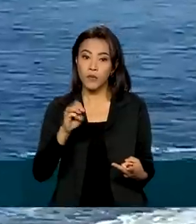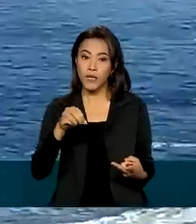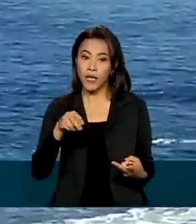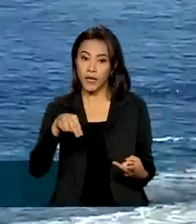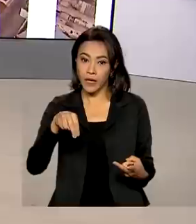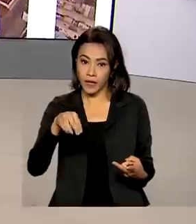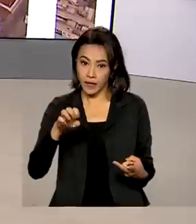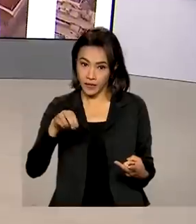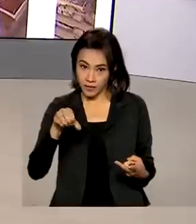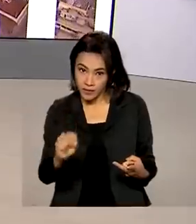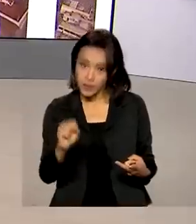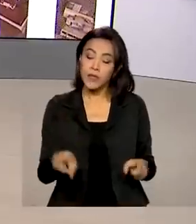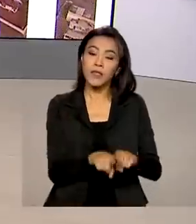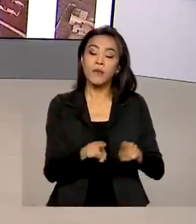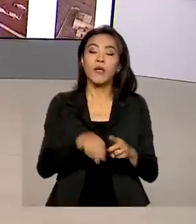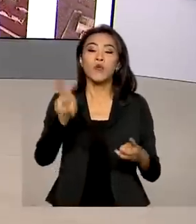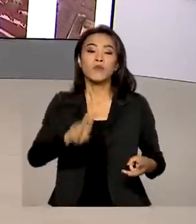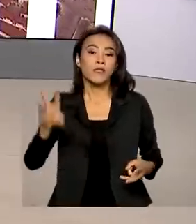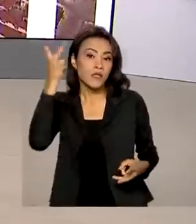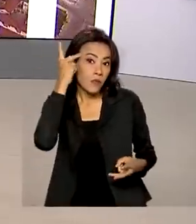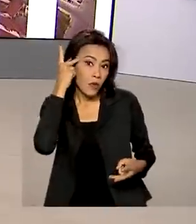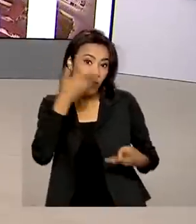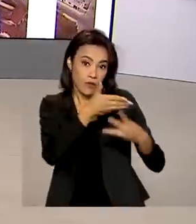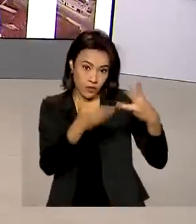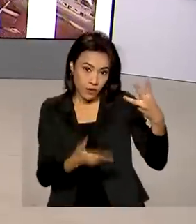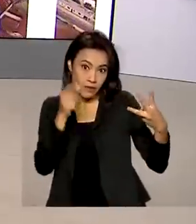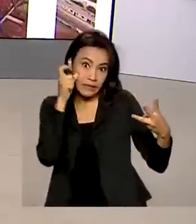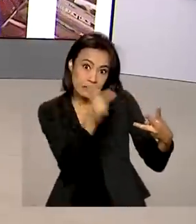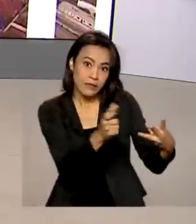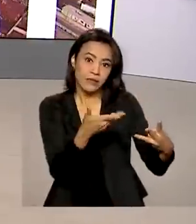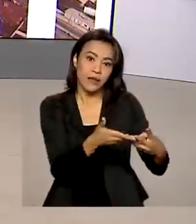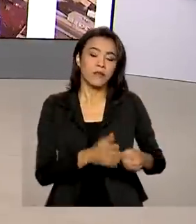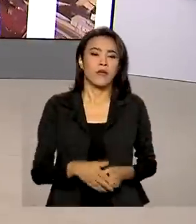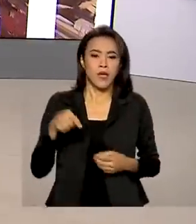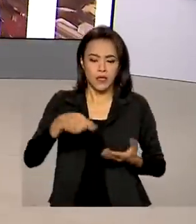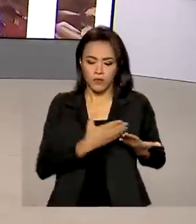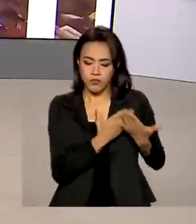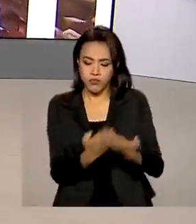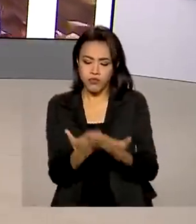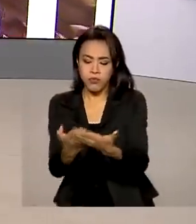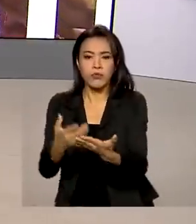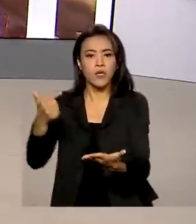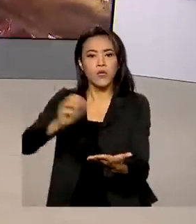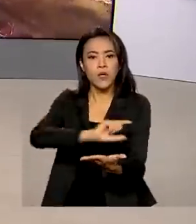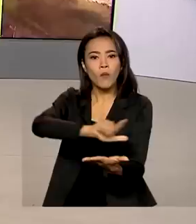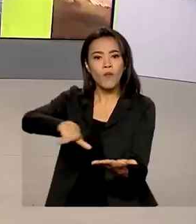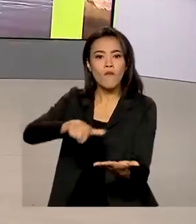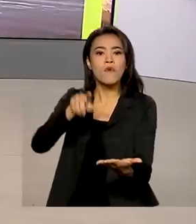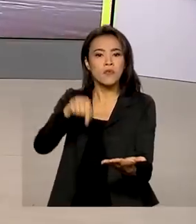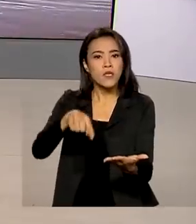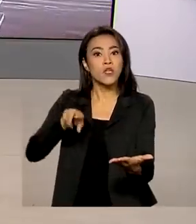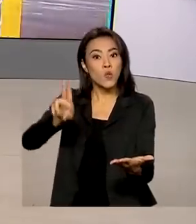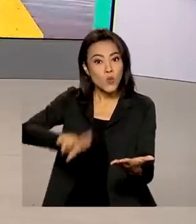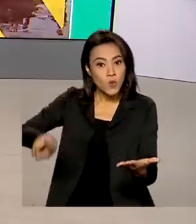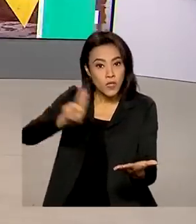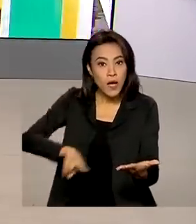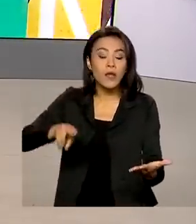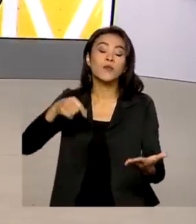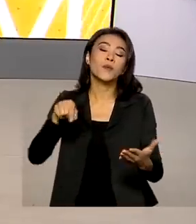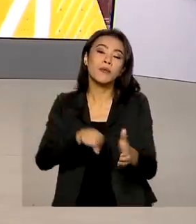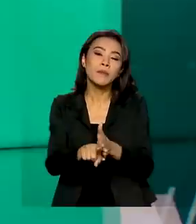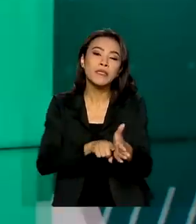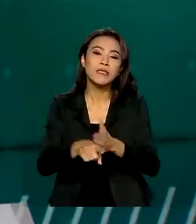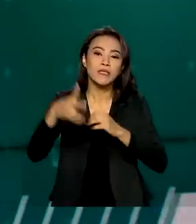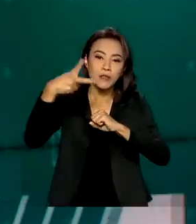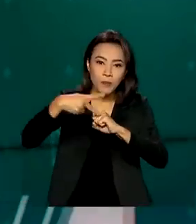de São Paulo. A Marinha abriu a possibilidade de que o veículo não tripulado seja utilizado em pesquisas de pós-graduação.